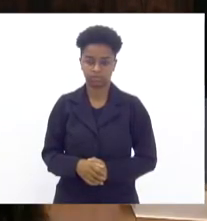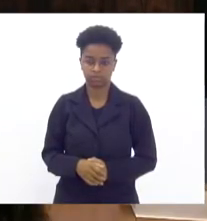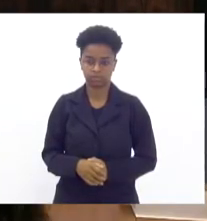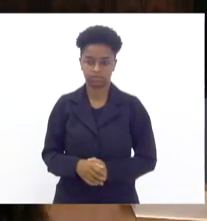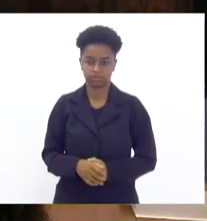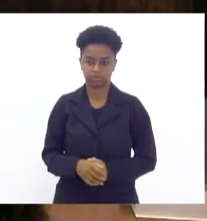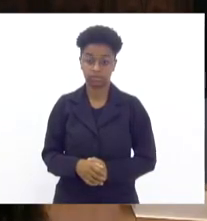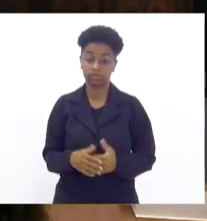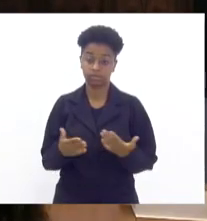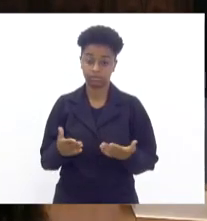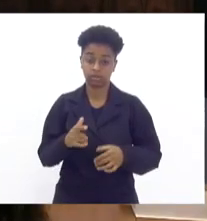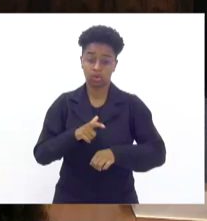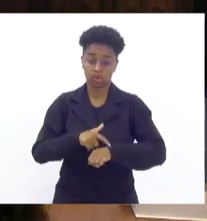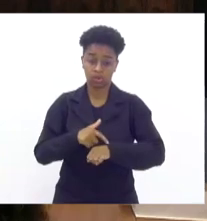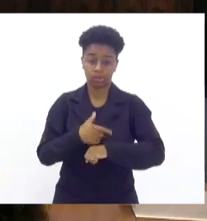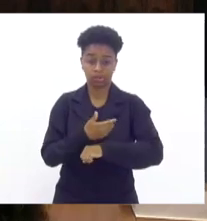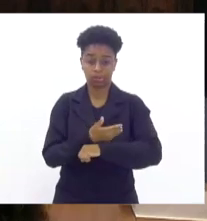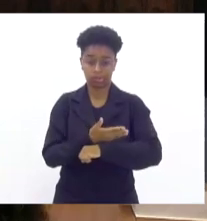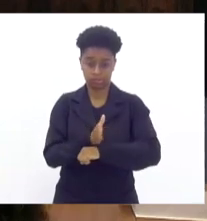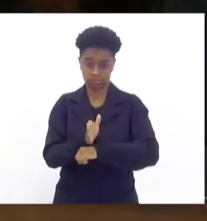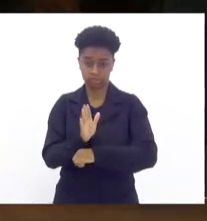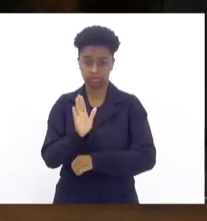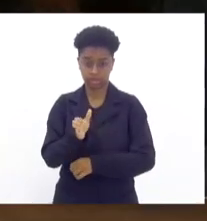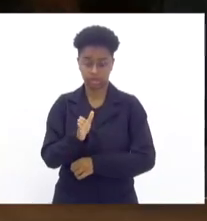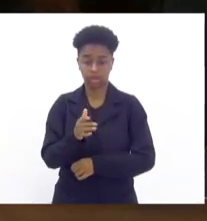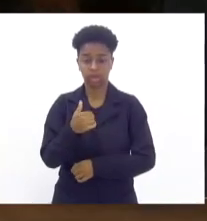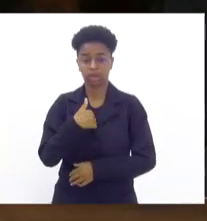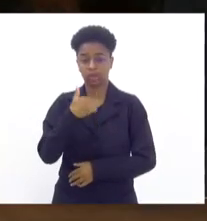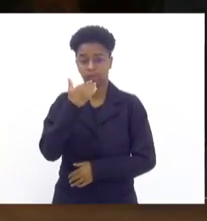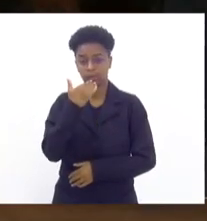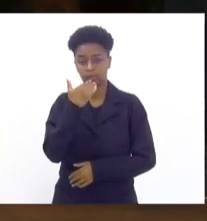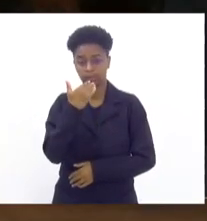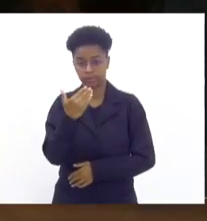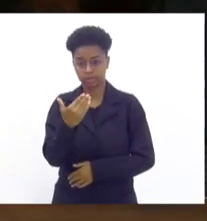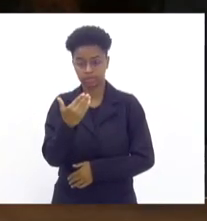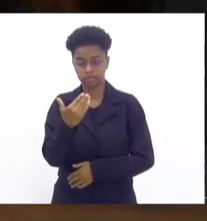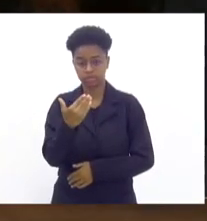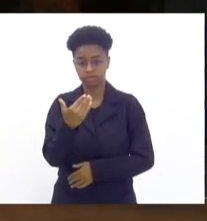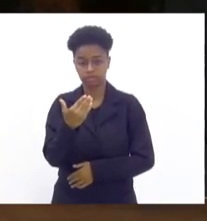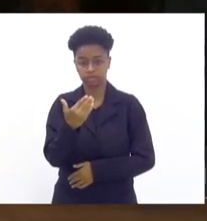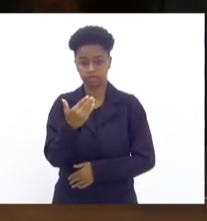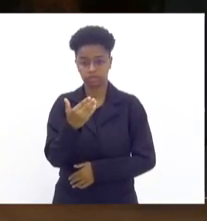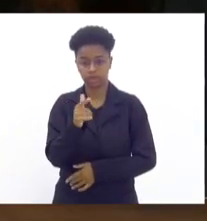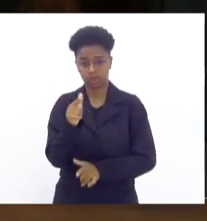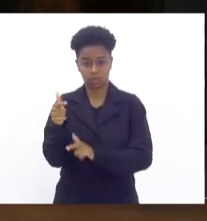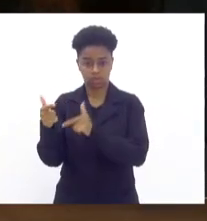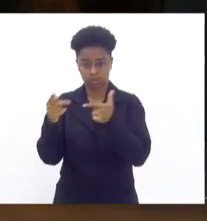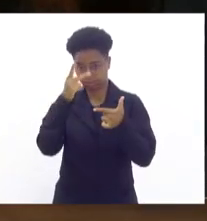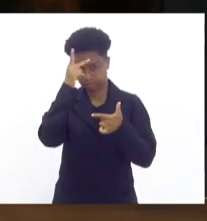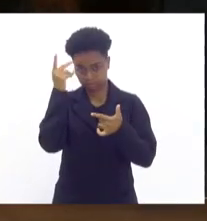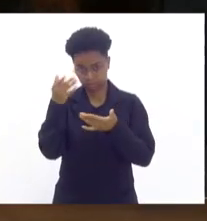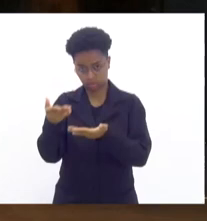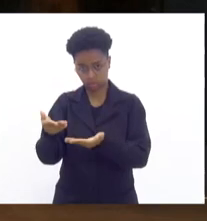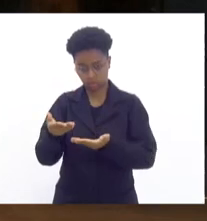Como o nosso tempo está bem adiantado, eu vou pedir que os próximos convidados